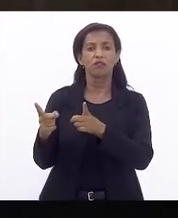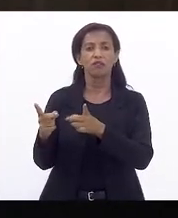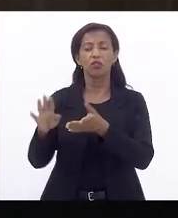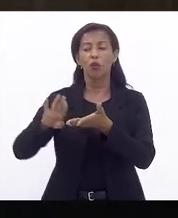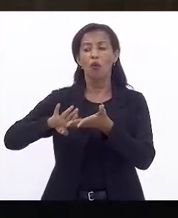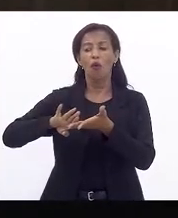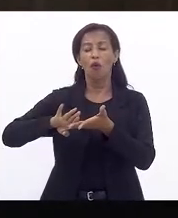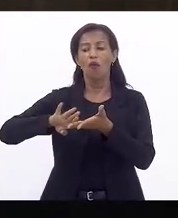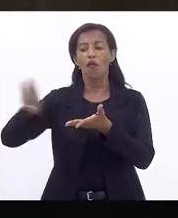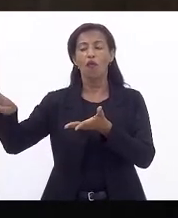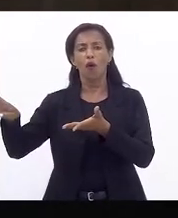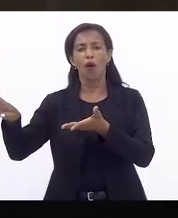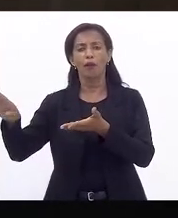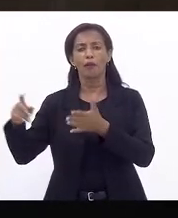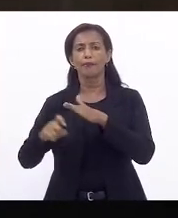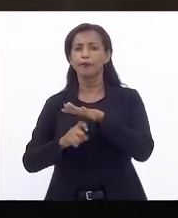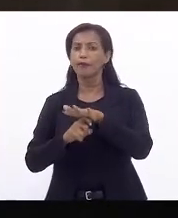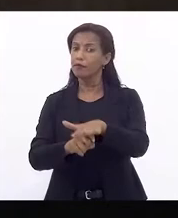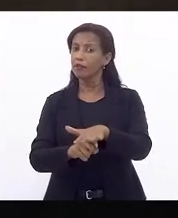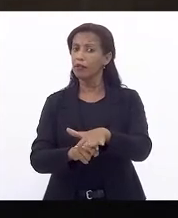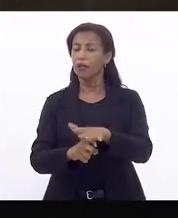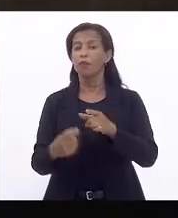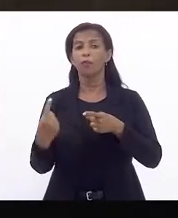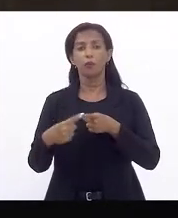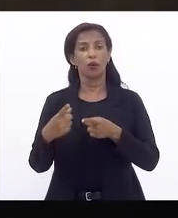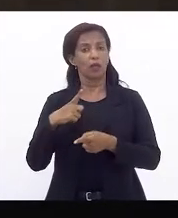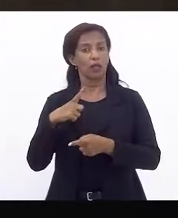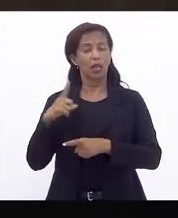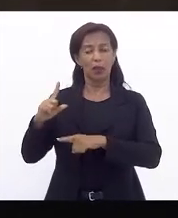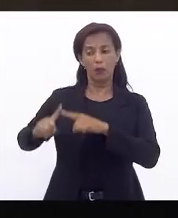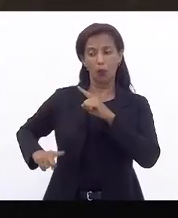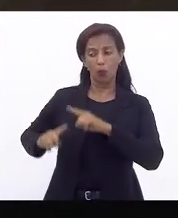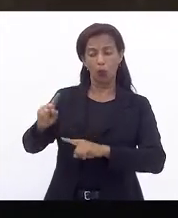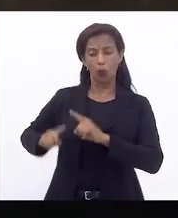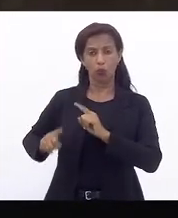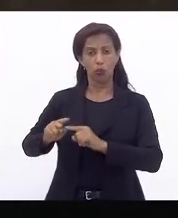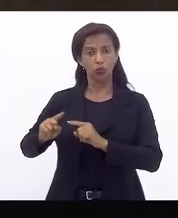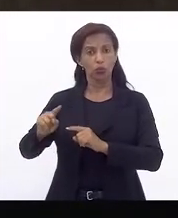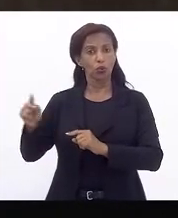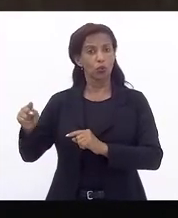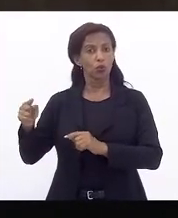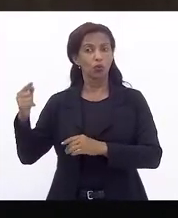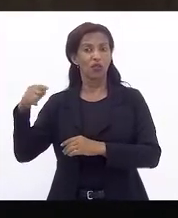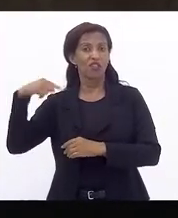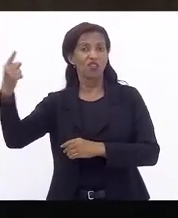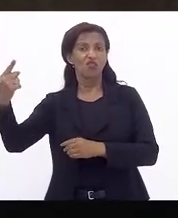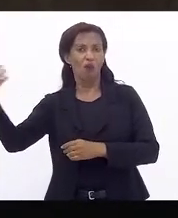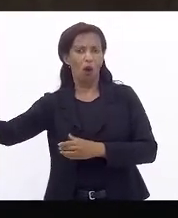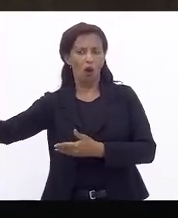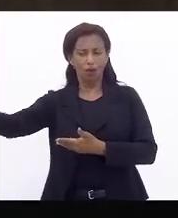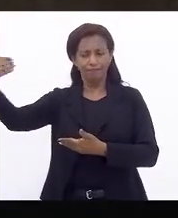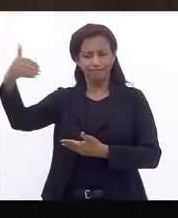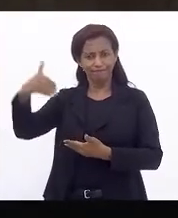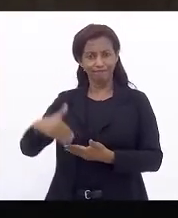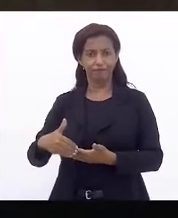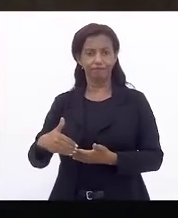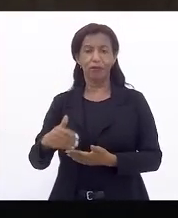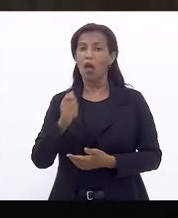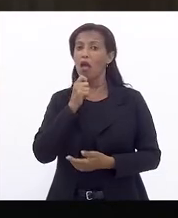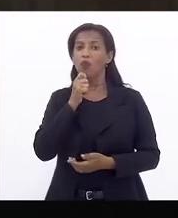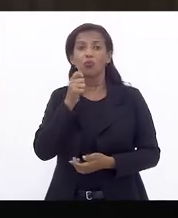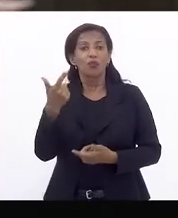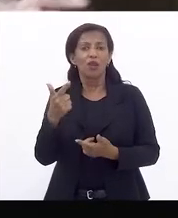Fora da Feira da Providência. Porque tem produtos, deputado Jair Pittencourt, que vendem fora da Feira da Providência, que aí nós não teremos